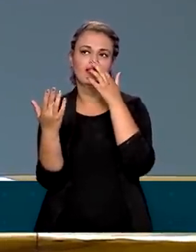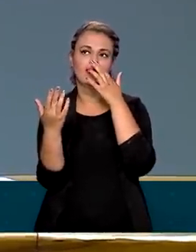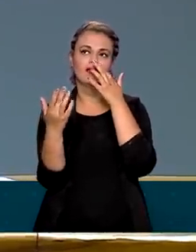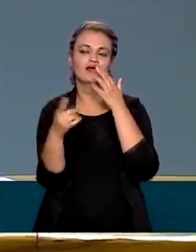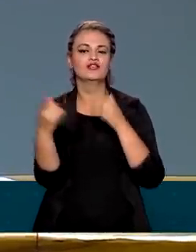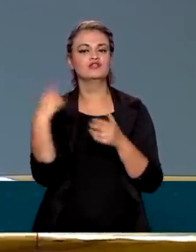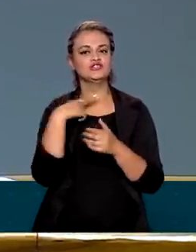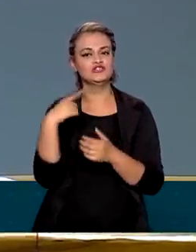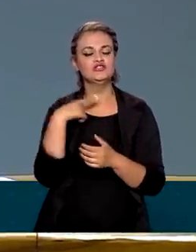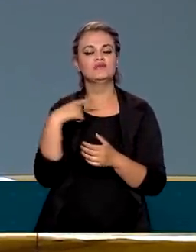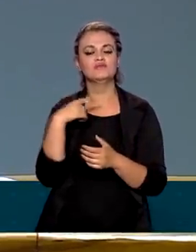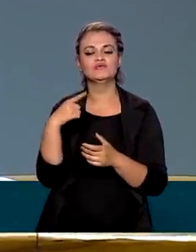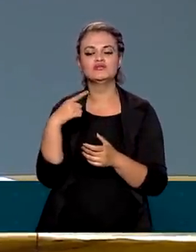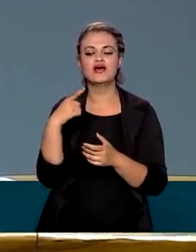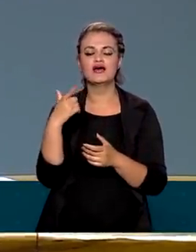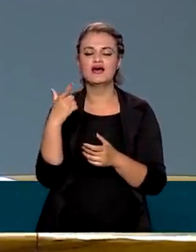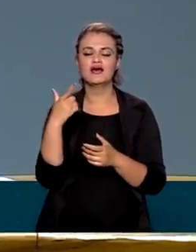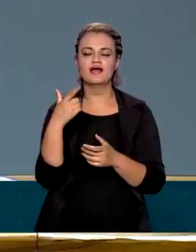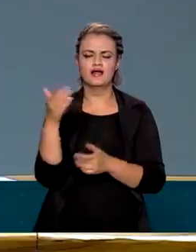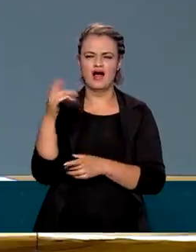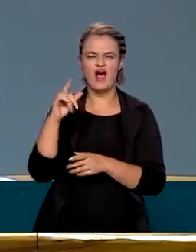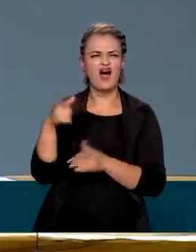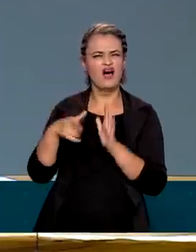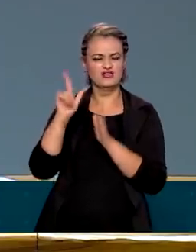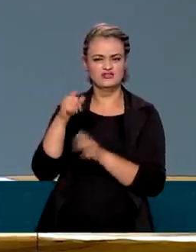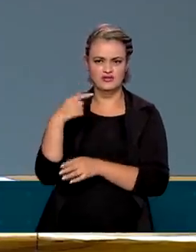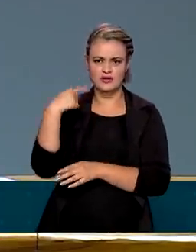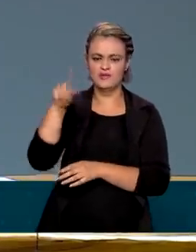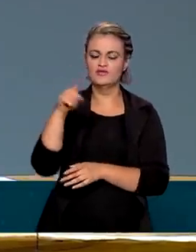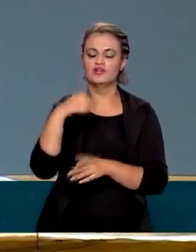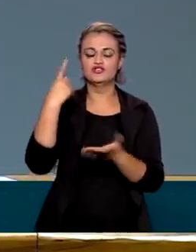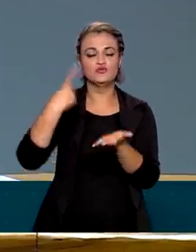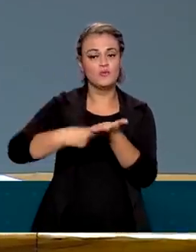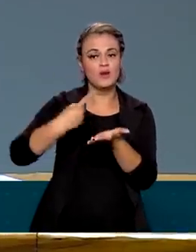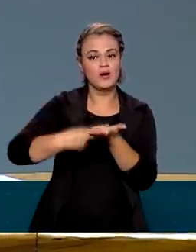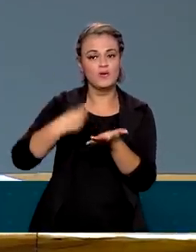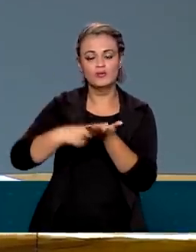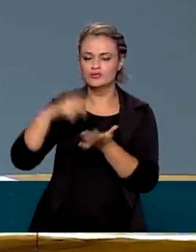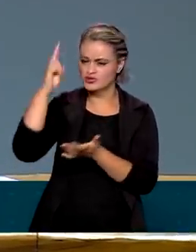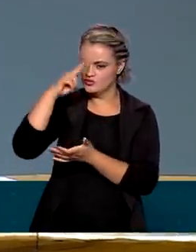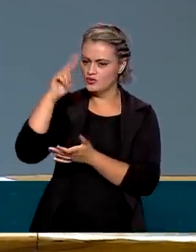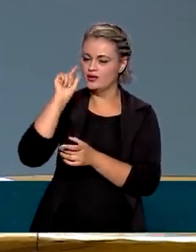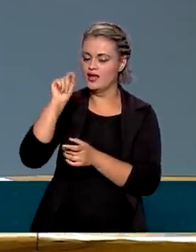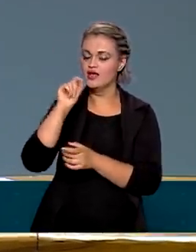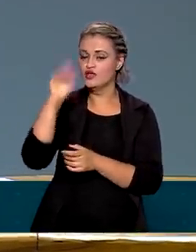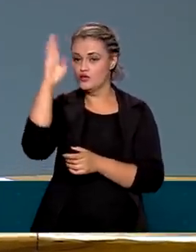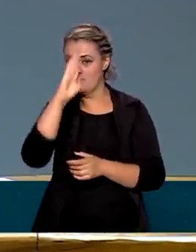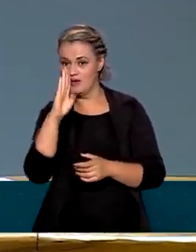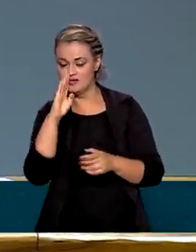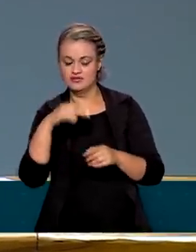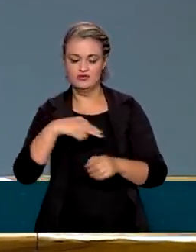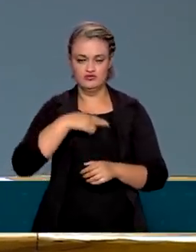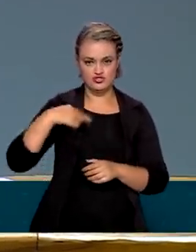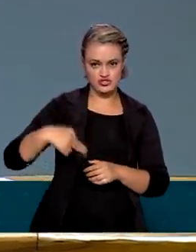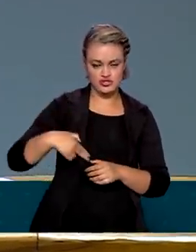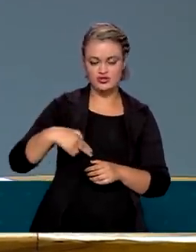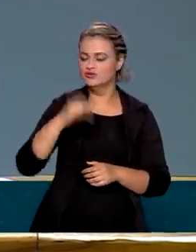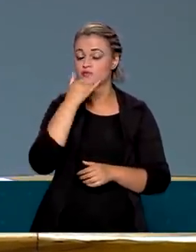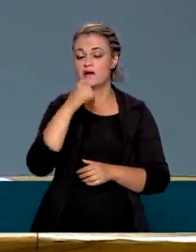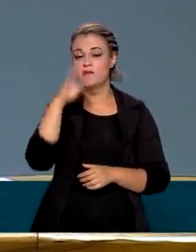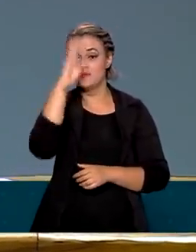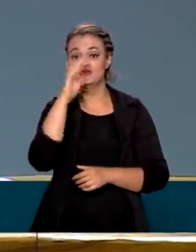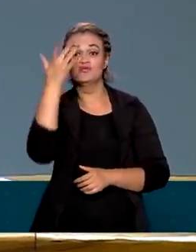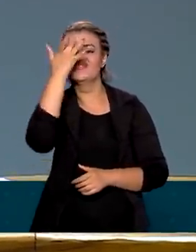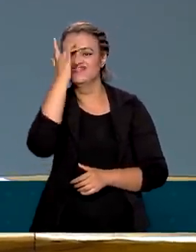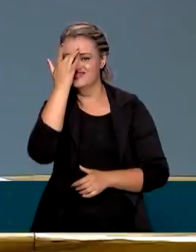nós tínhamos tido aqui, um pouco antes deu-lhe lá para fora, um acordo histórico que o Brasil e a China, e o Brasil e a Índia foram